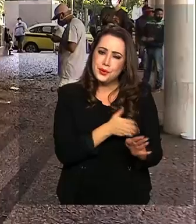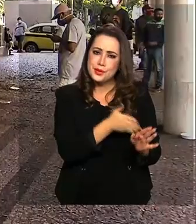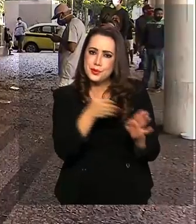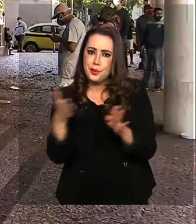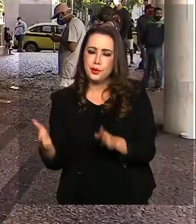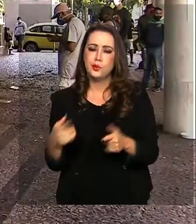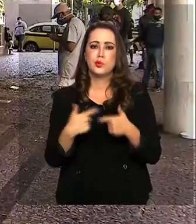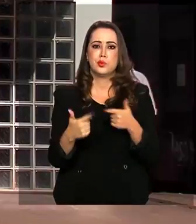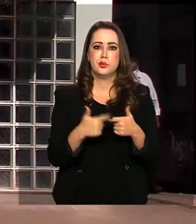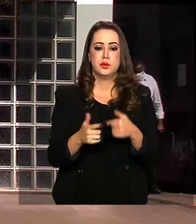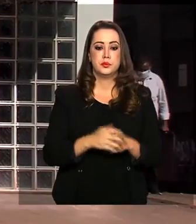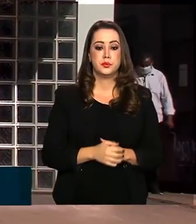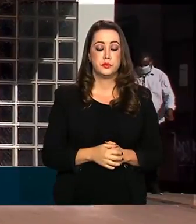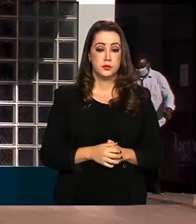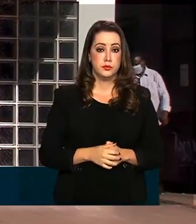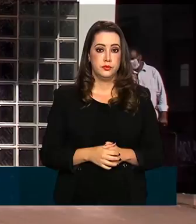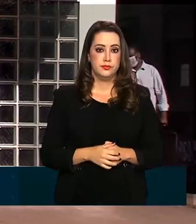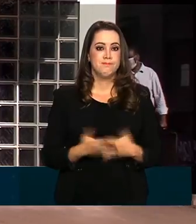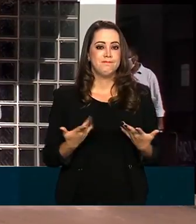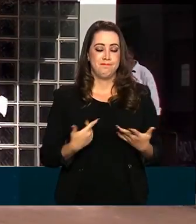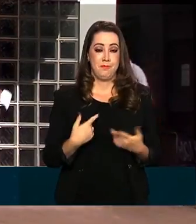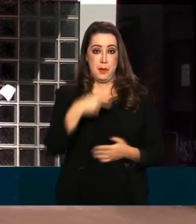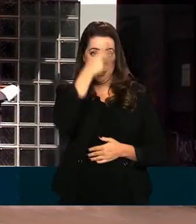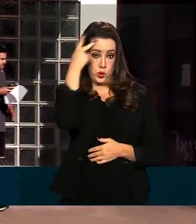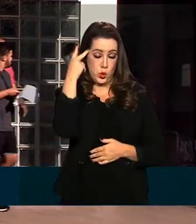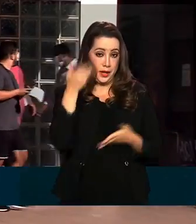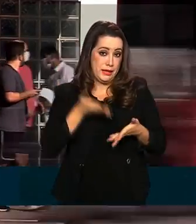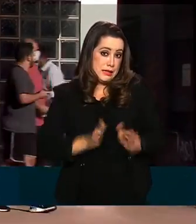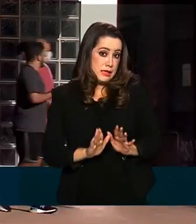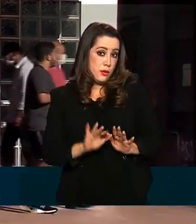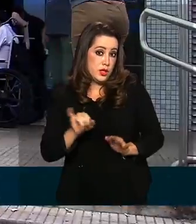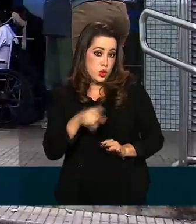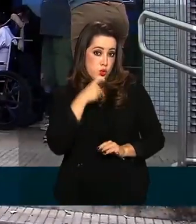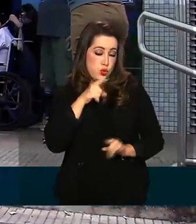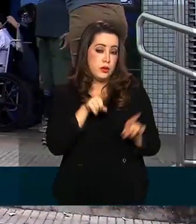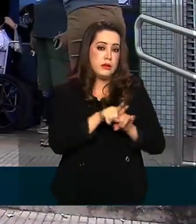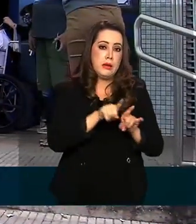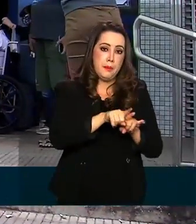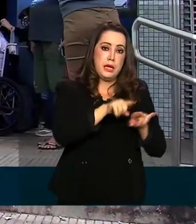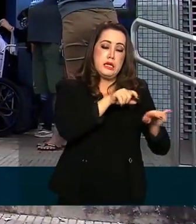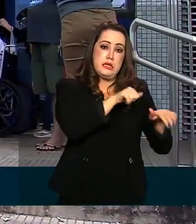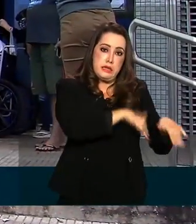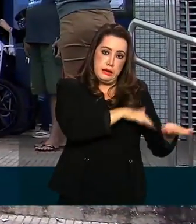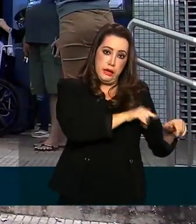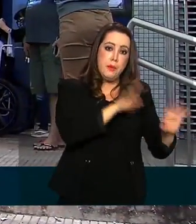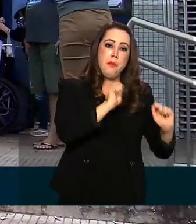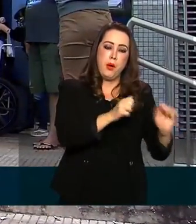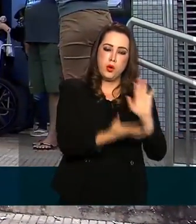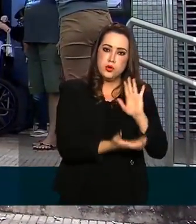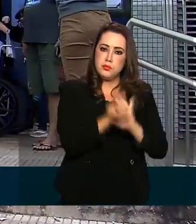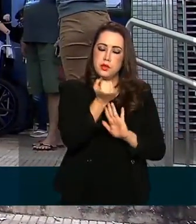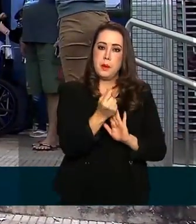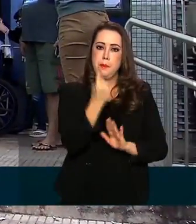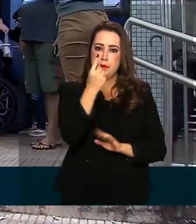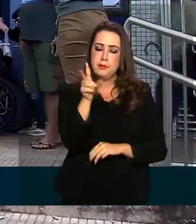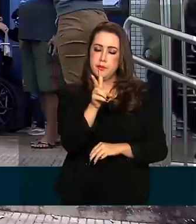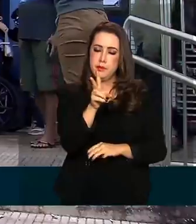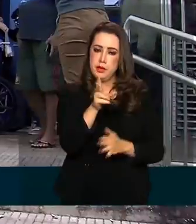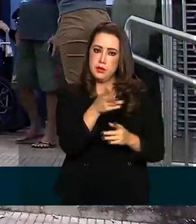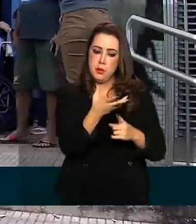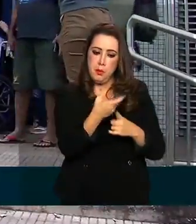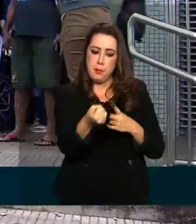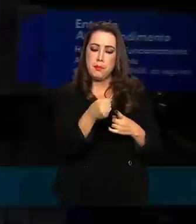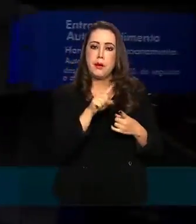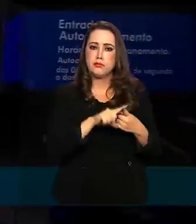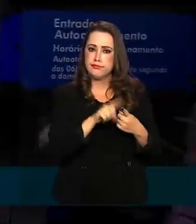Com antecipação no calendário, quem nasceu entre julho e setembro já pode sacar o dinheiro da primeira parcela do auxílio a partir de